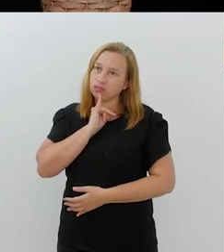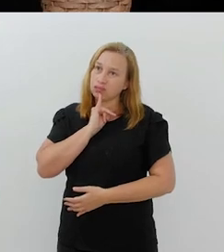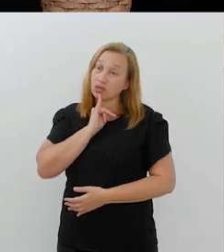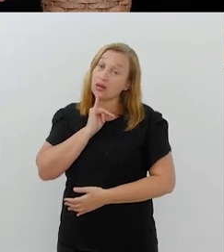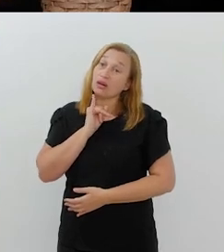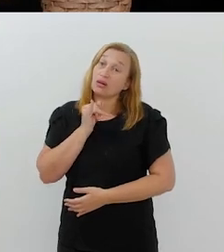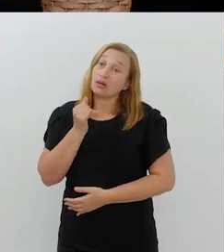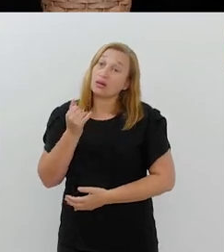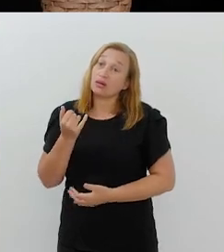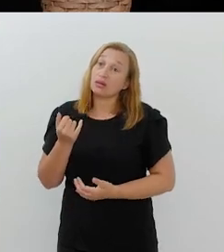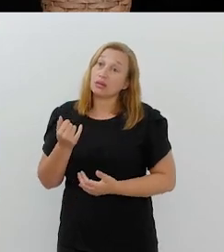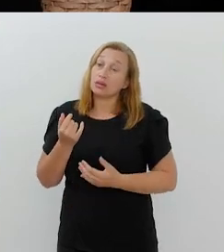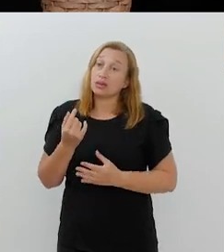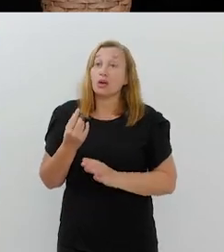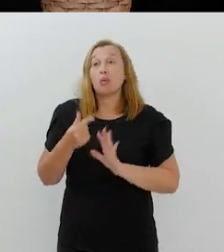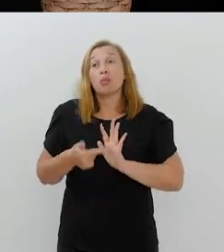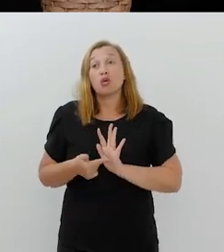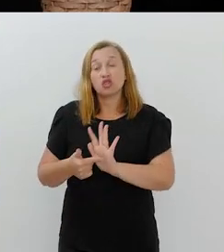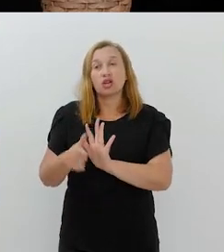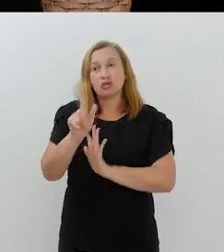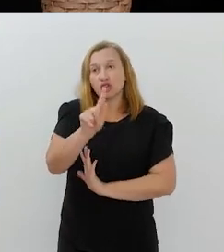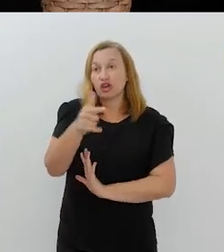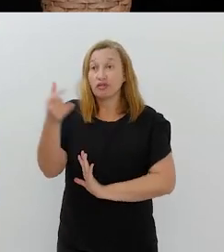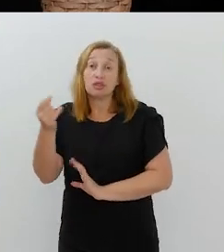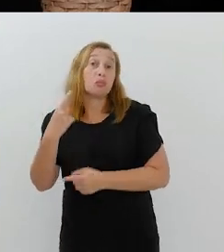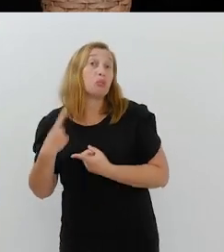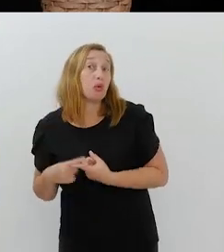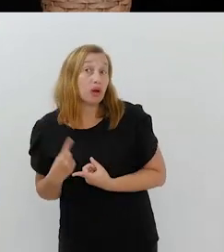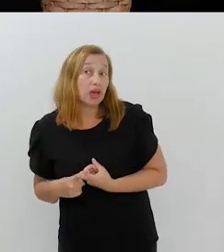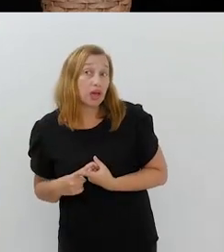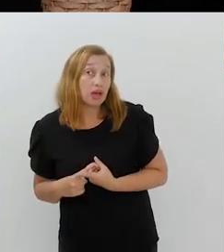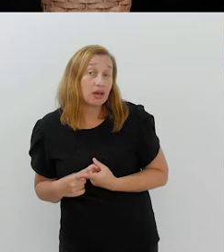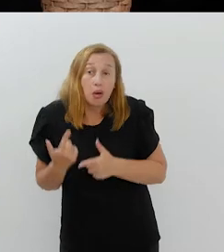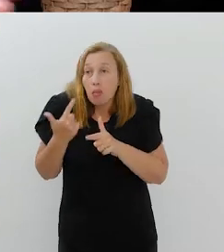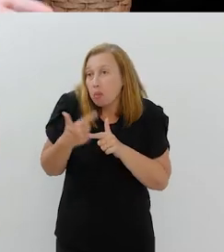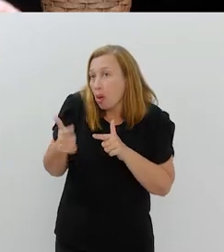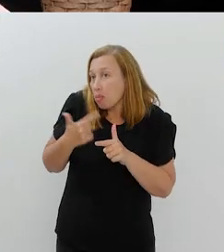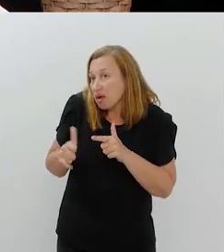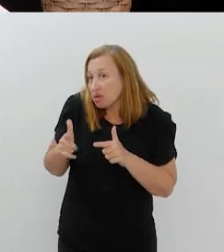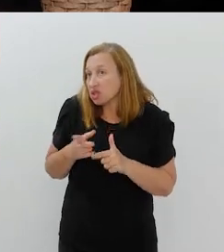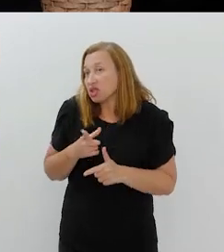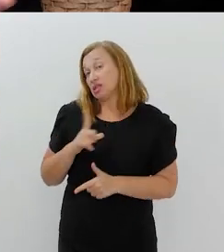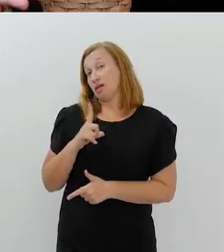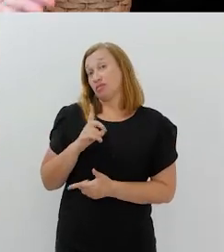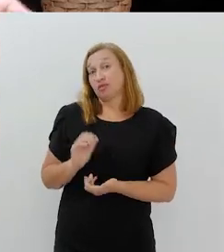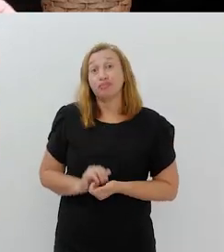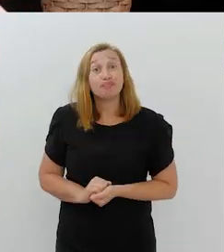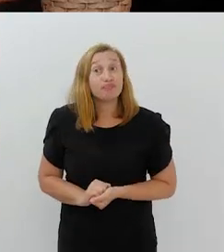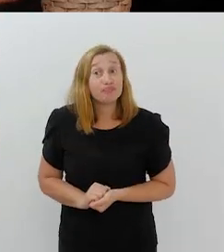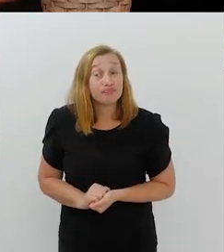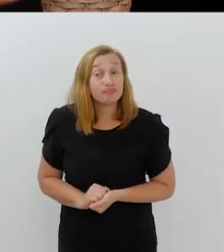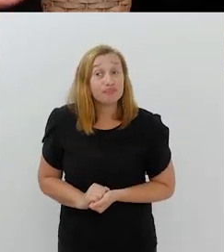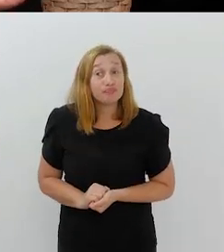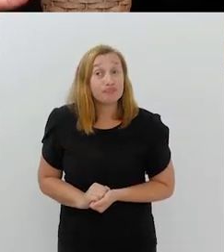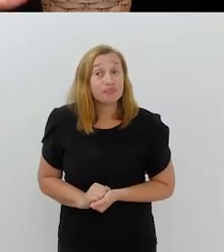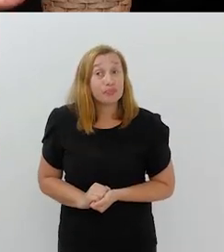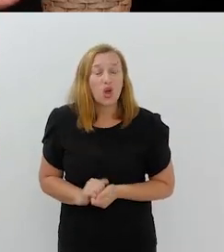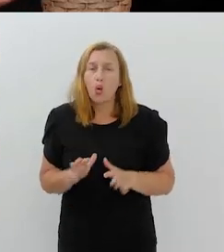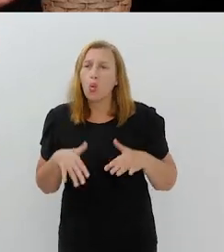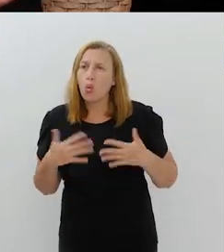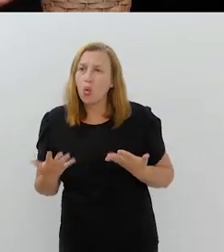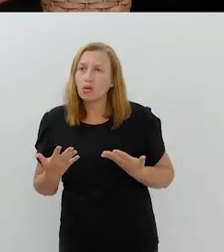Então, infelizmente, vamos ter que levar tudo isso para o G20. Por quê? Porque são problemas que nós